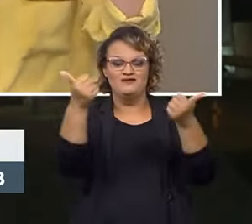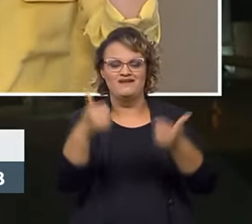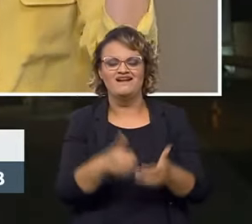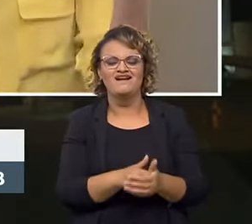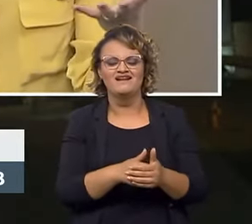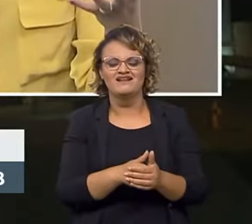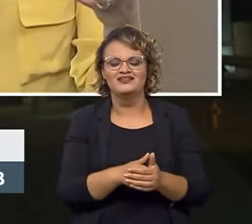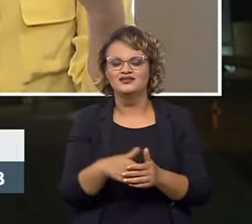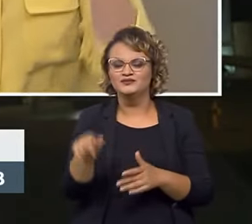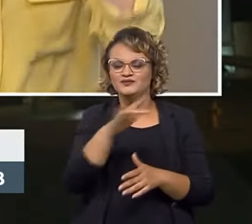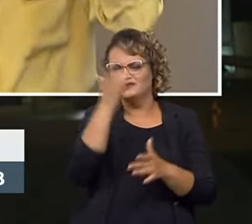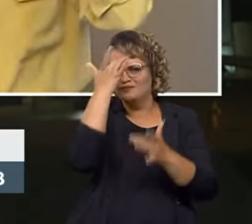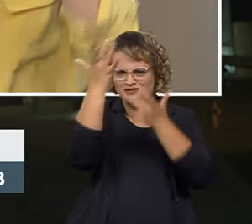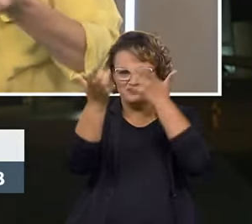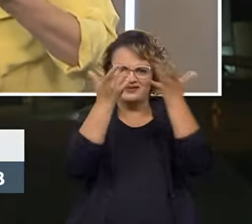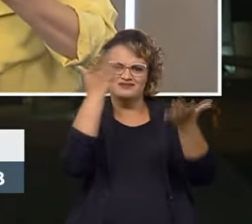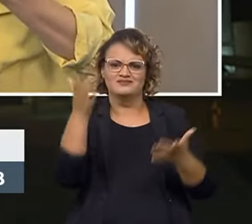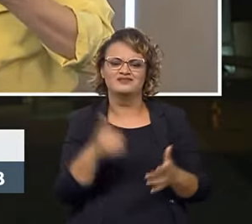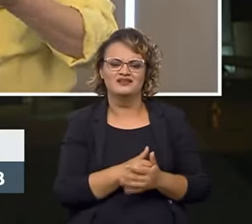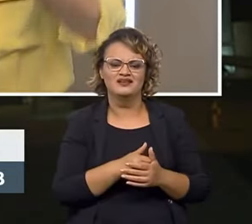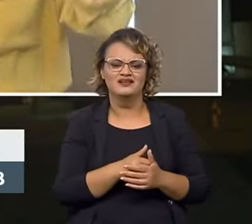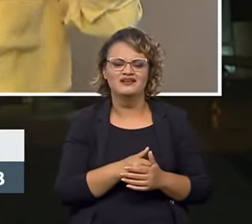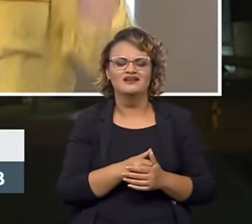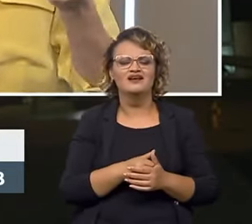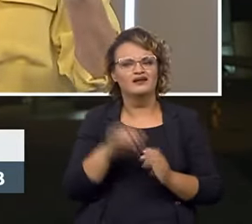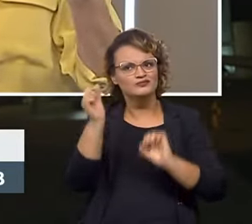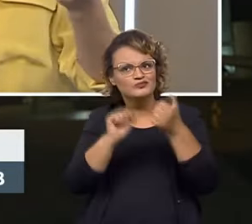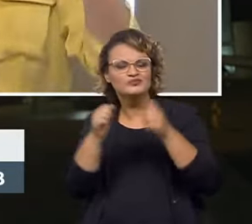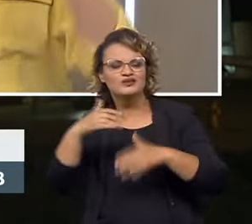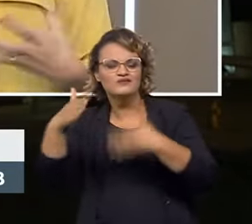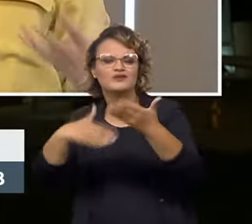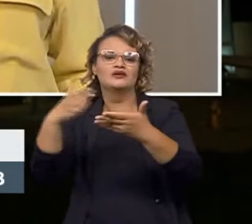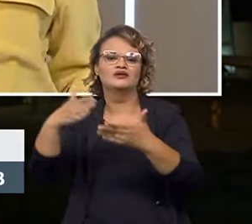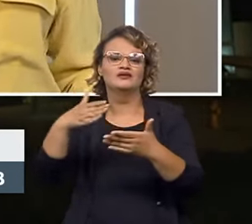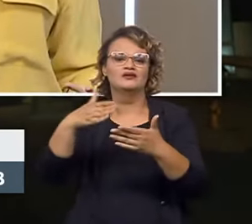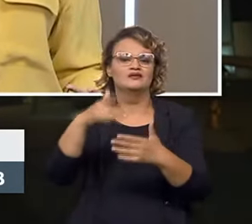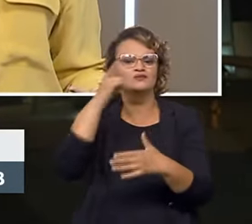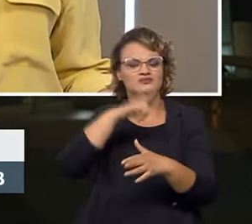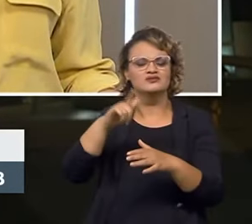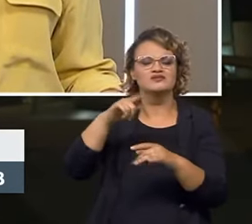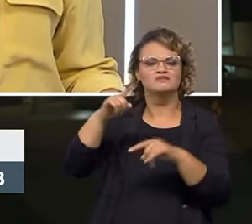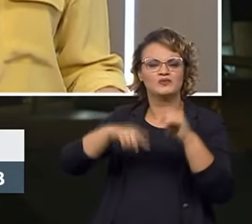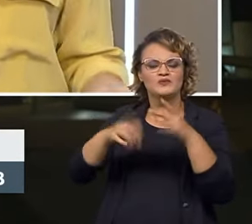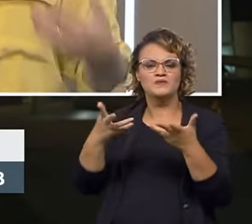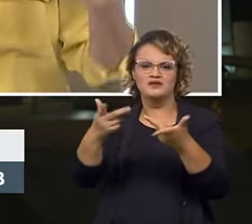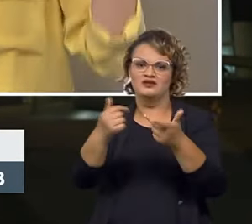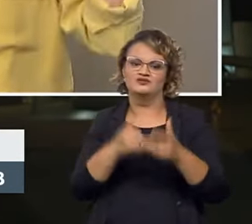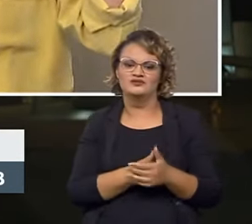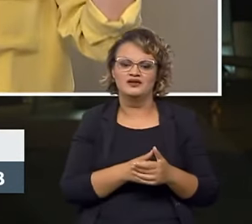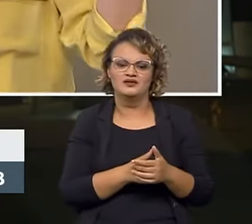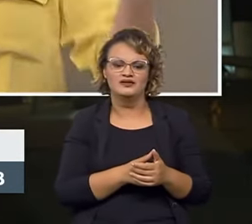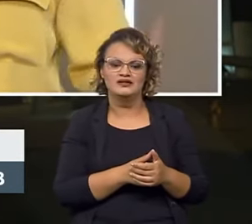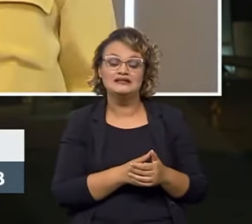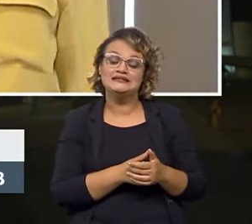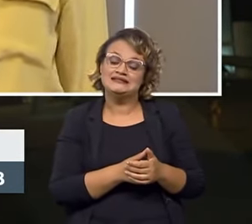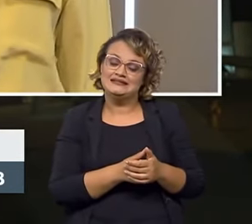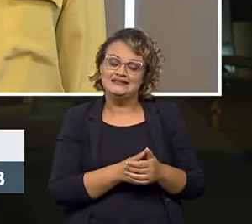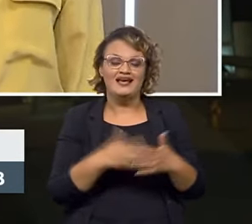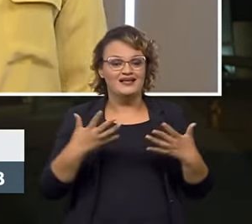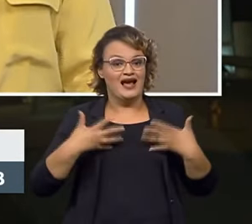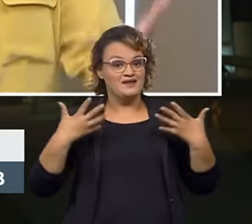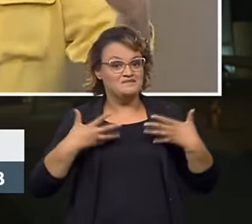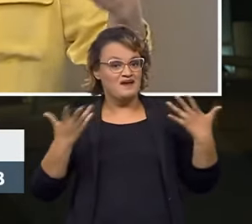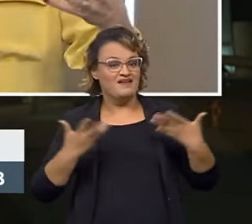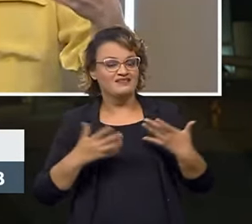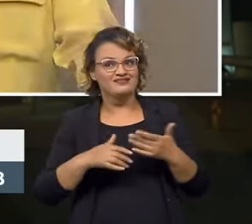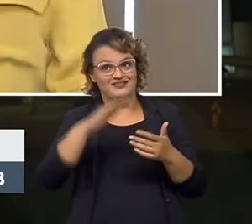integrar tudo, ficar mais fácil, deixar a indústria caminhar mais com segurança e trazer produtos de qualidade para a gente. E com essa fala super animada